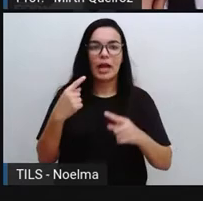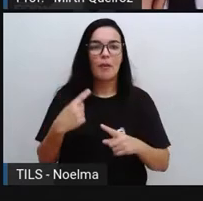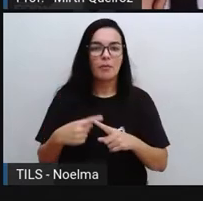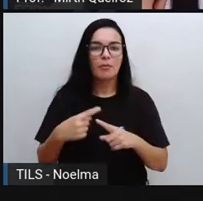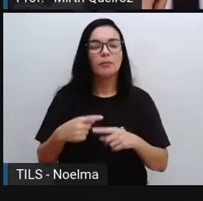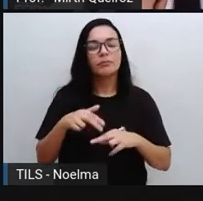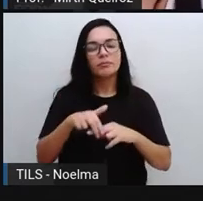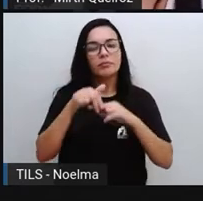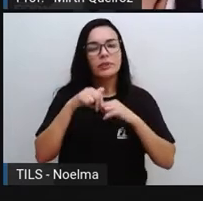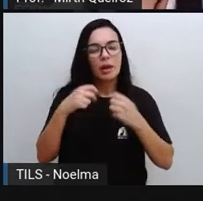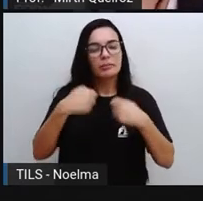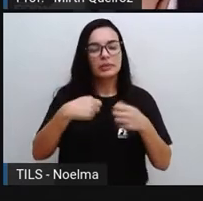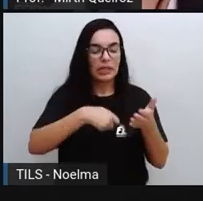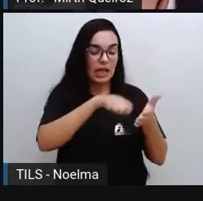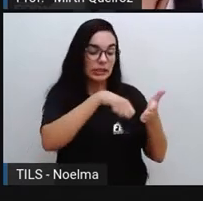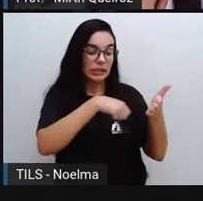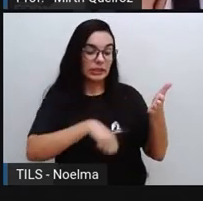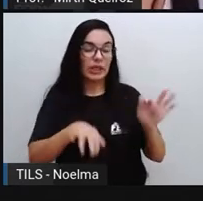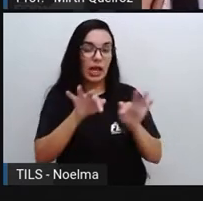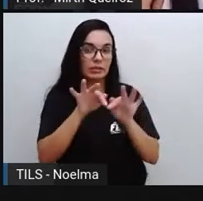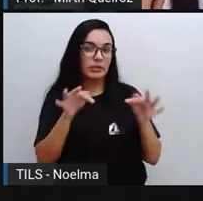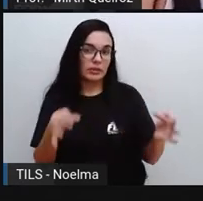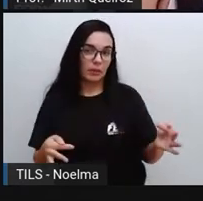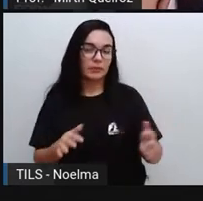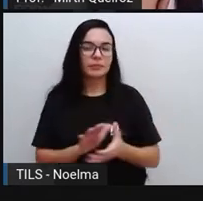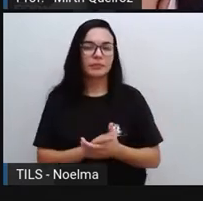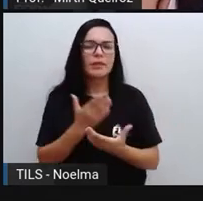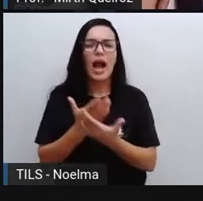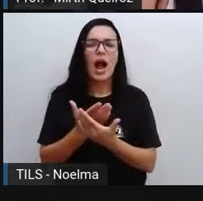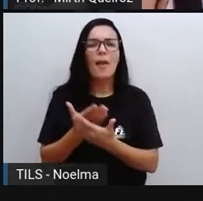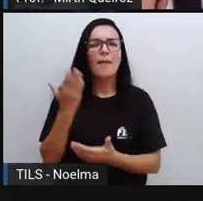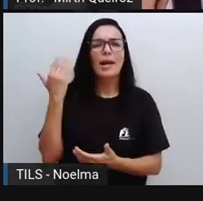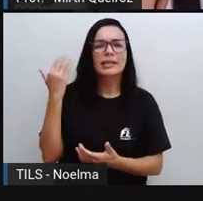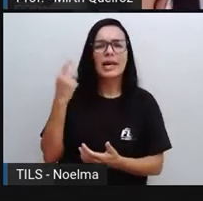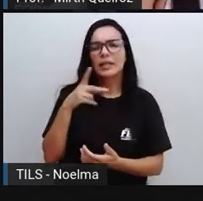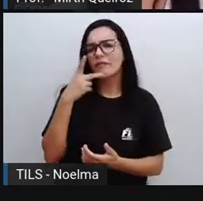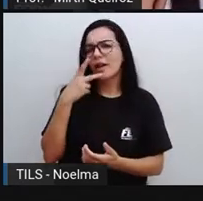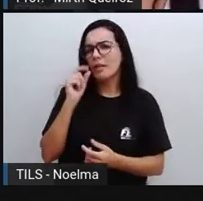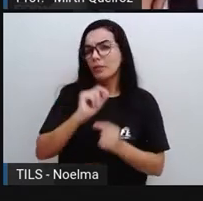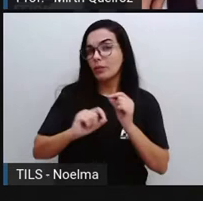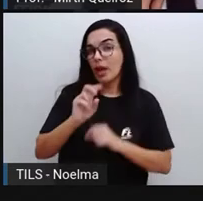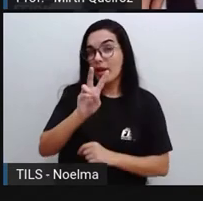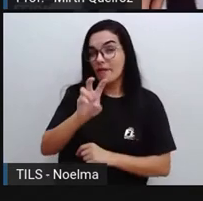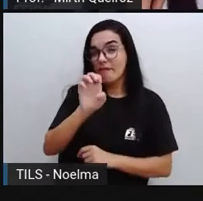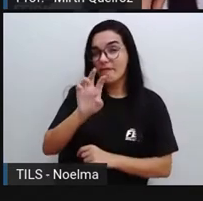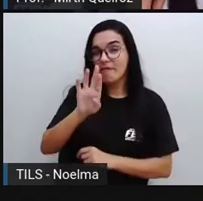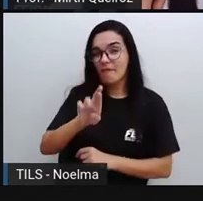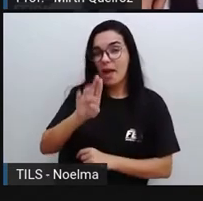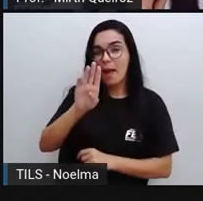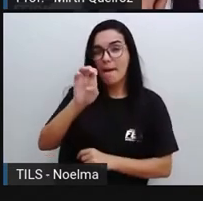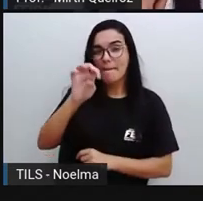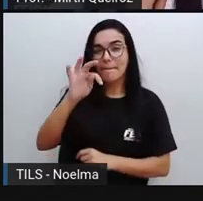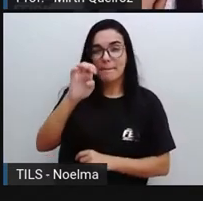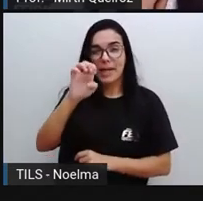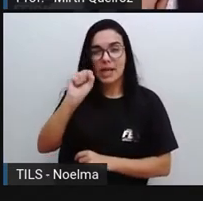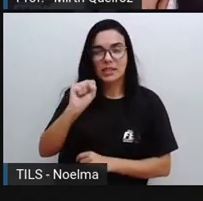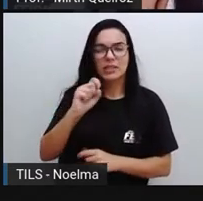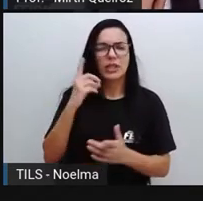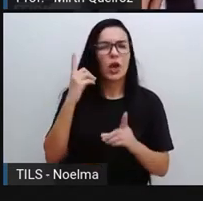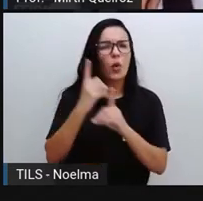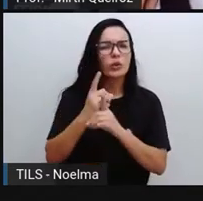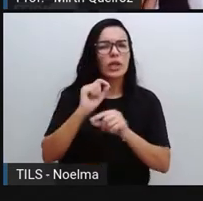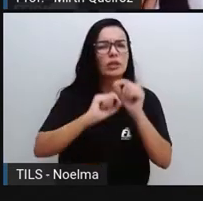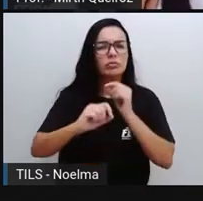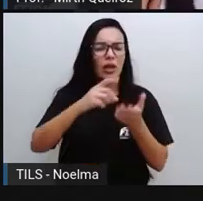precisa ser escrito aí de forma mais simples. Na aula passada, nós falamos sobre os verbetes, né? Que são encontrados aí nas